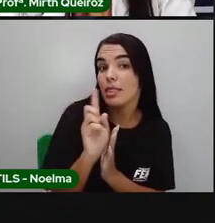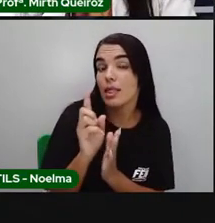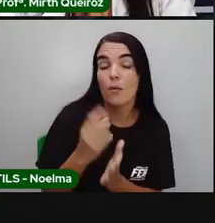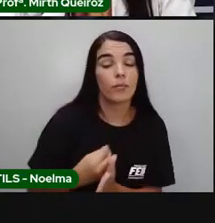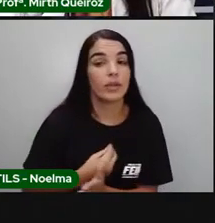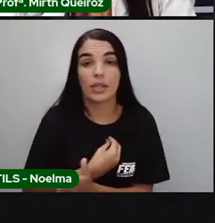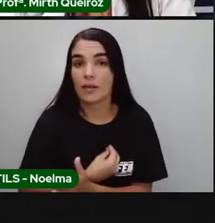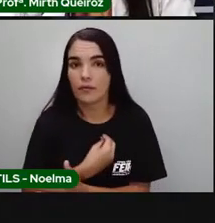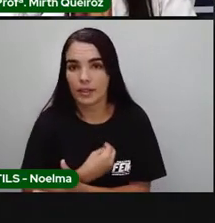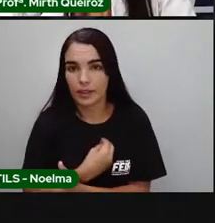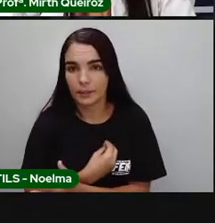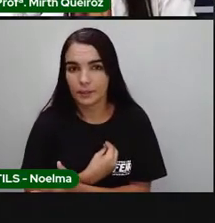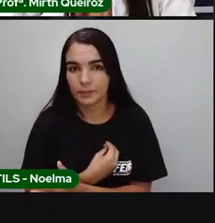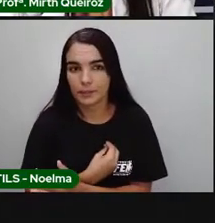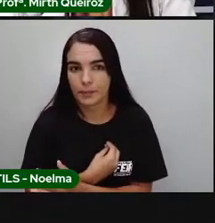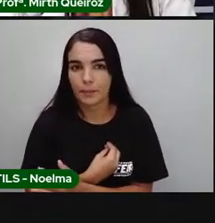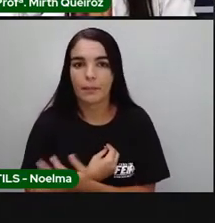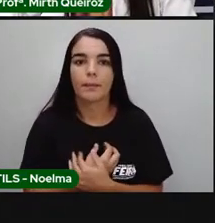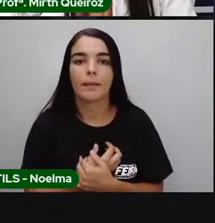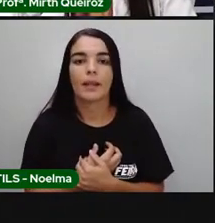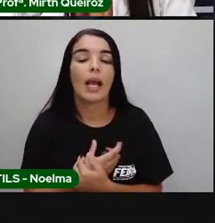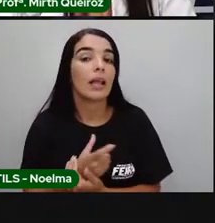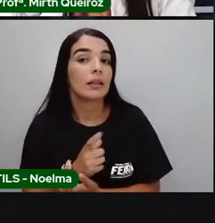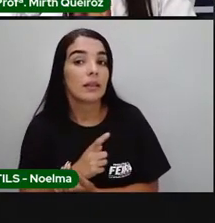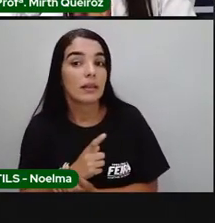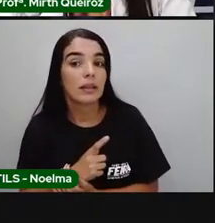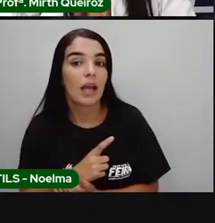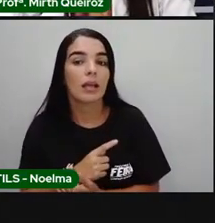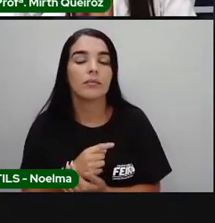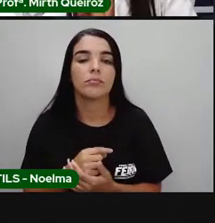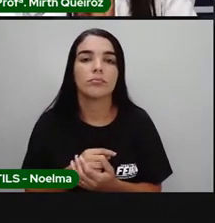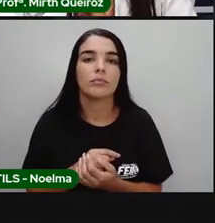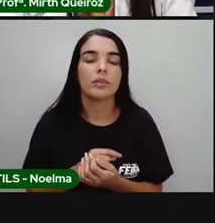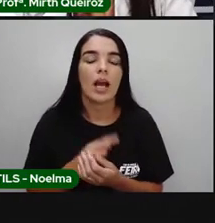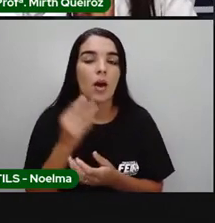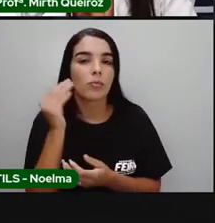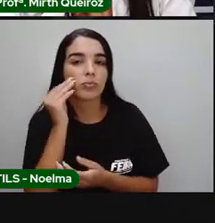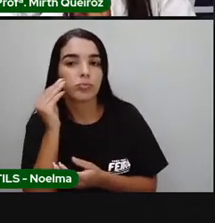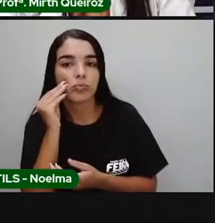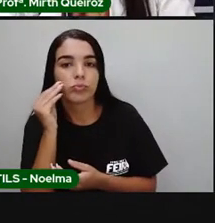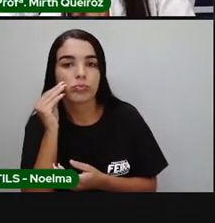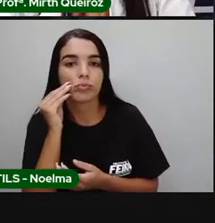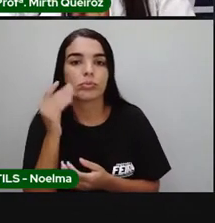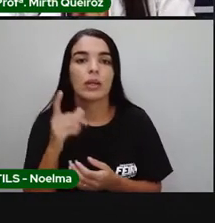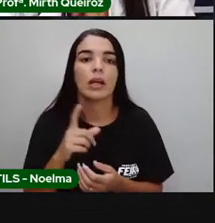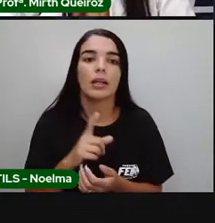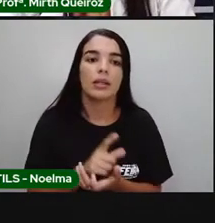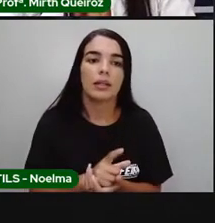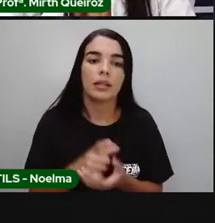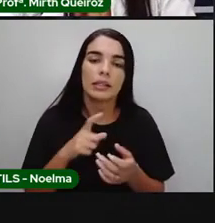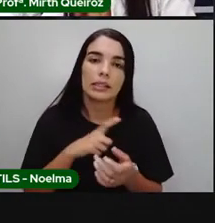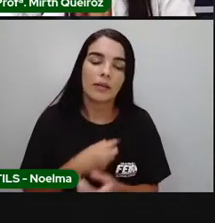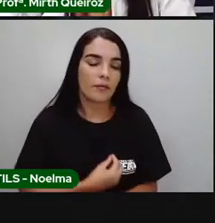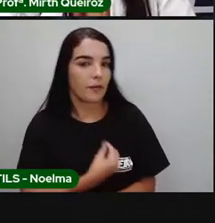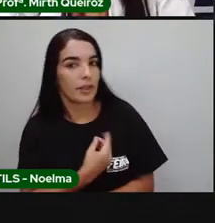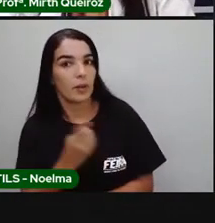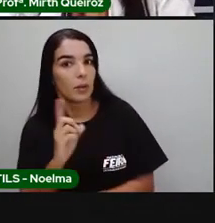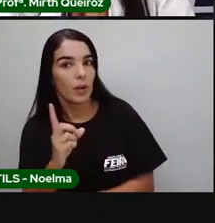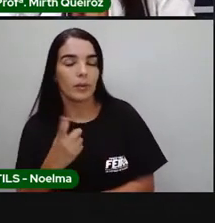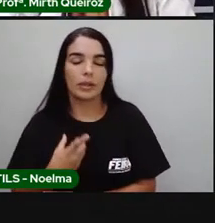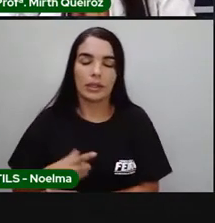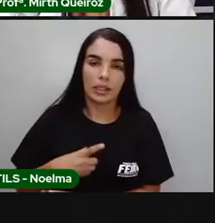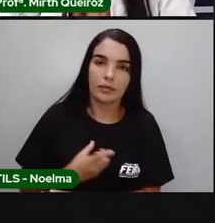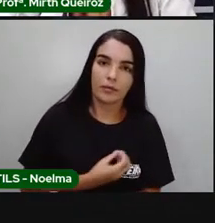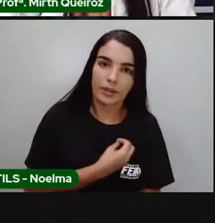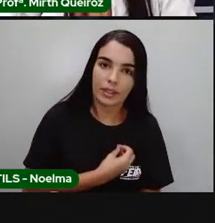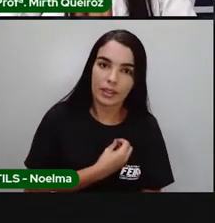biótico. Então, não vivo, que não tem vida. Então, o conjunto de elementos bióticos e abióticos, os que têm vida, os que não têm